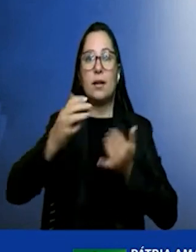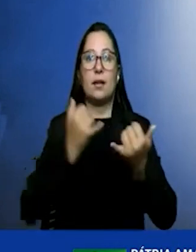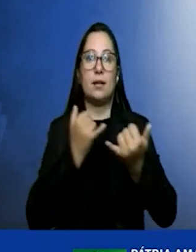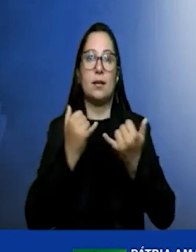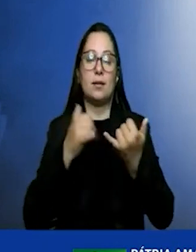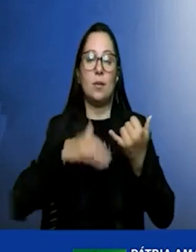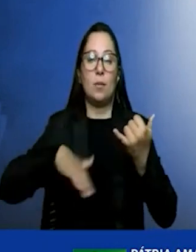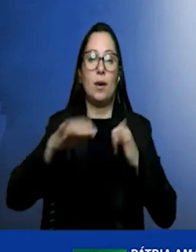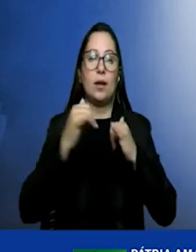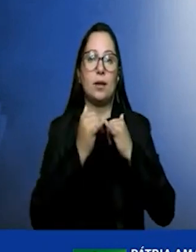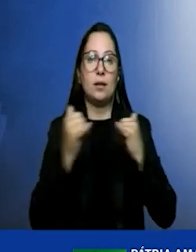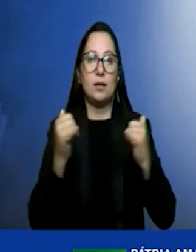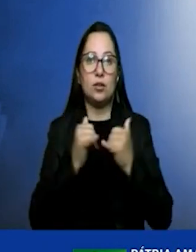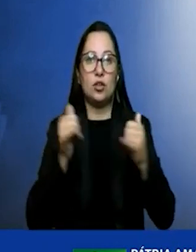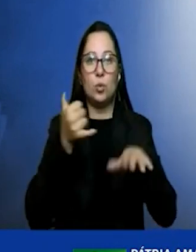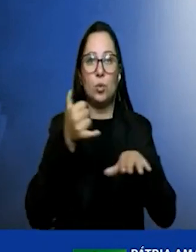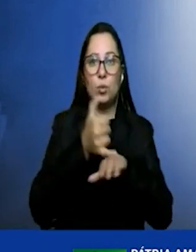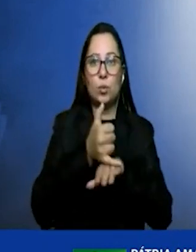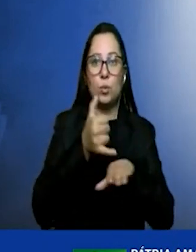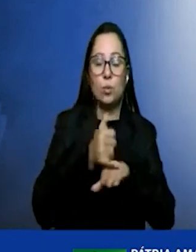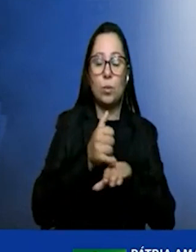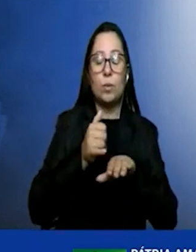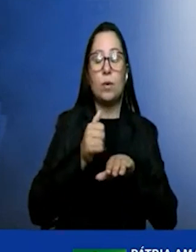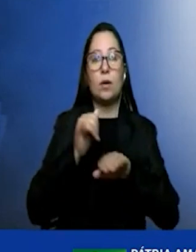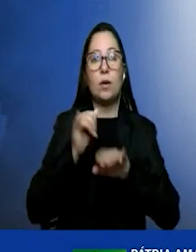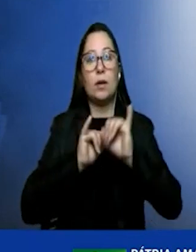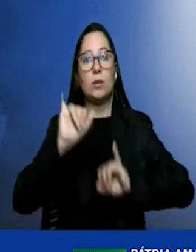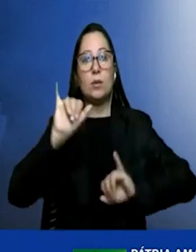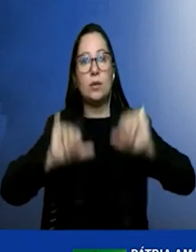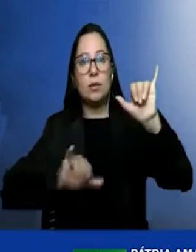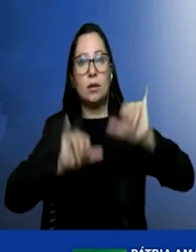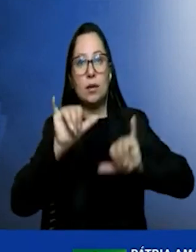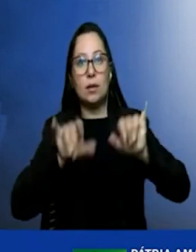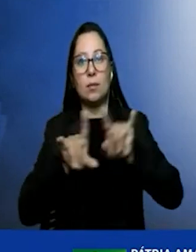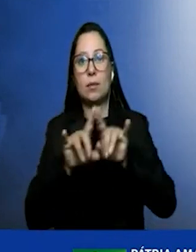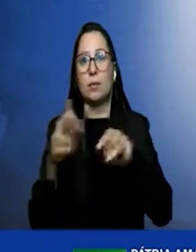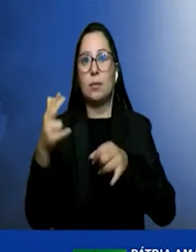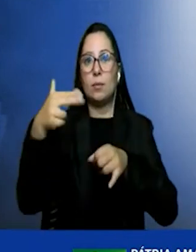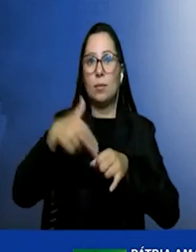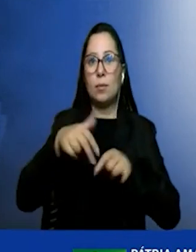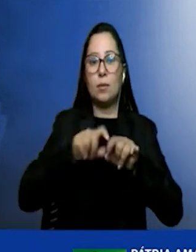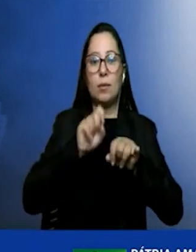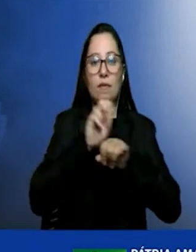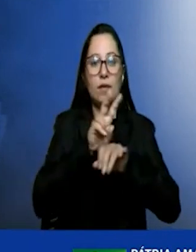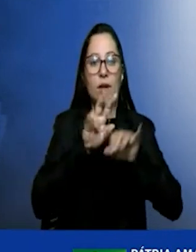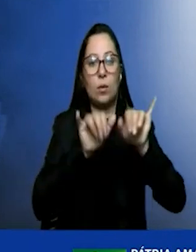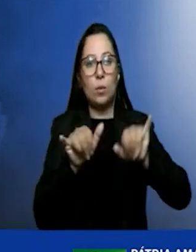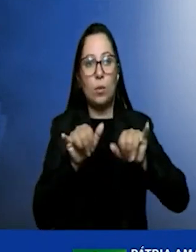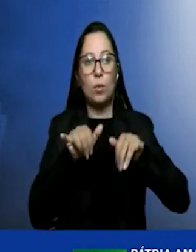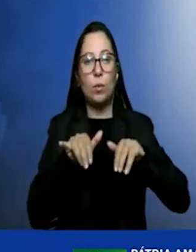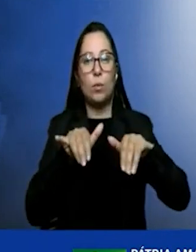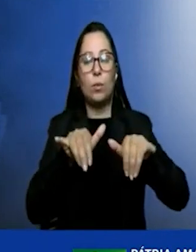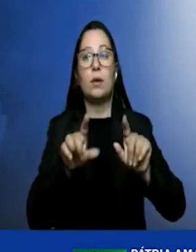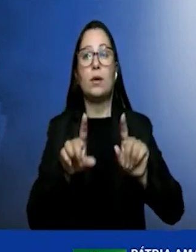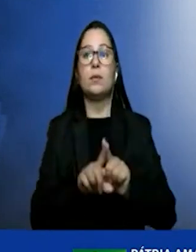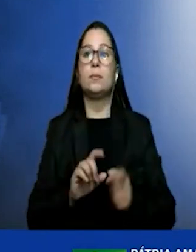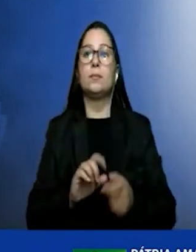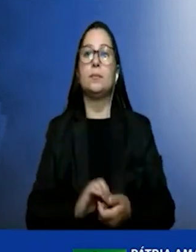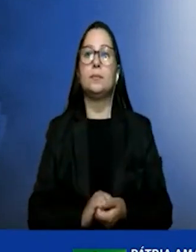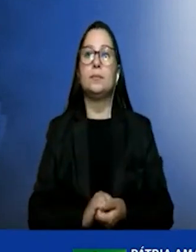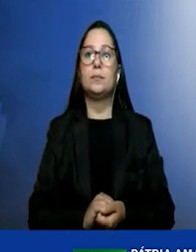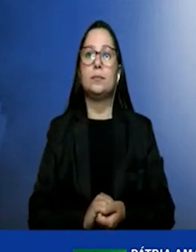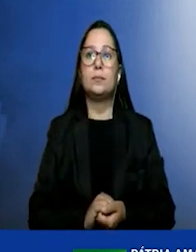siderurgia, indústria química e petroquímica e fertilizantes. Outra aplicação importante do